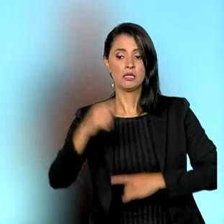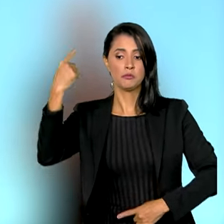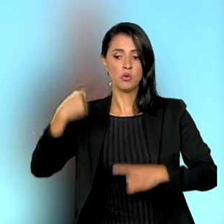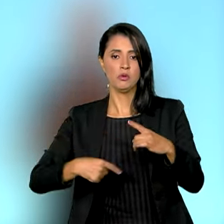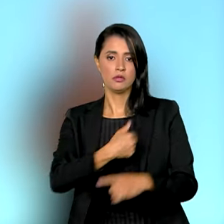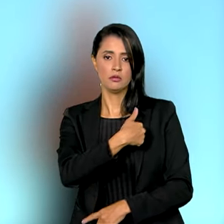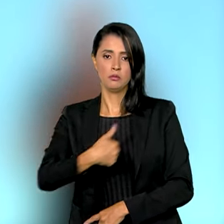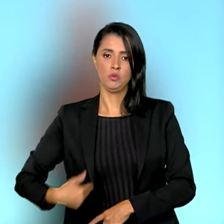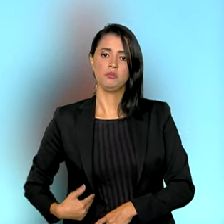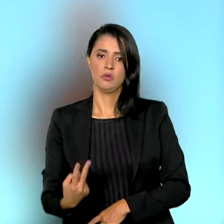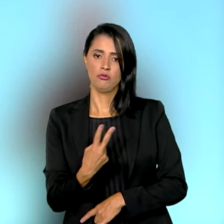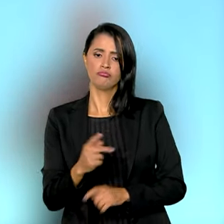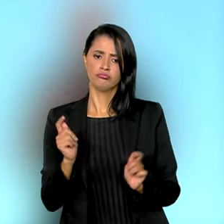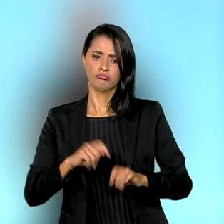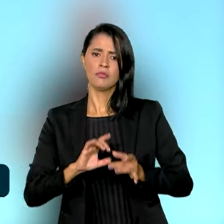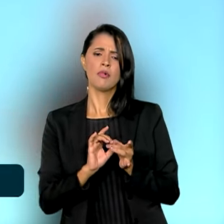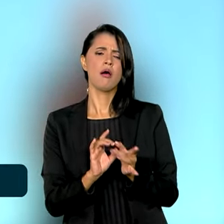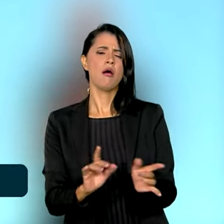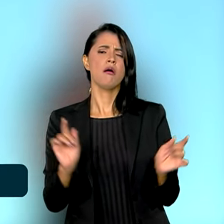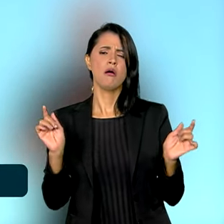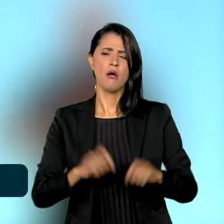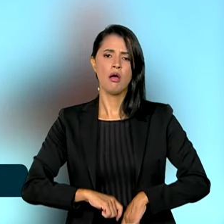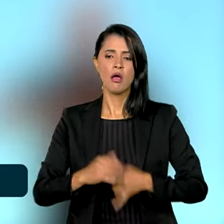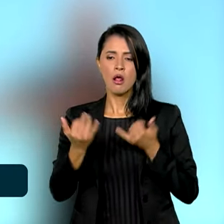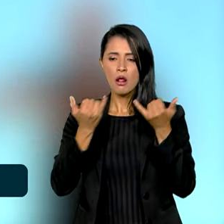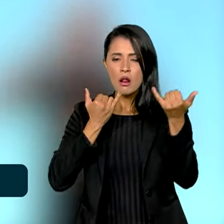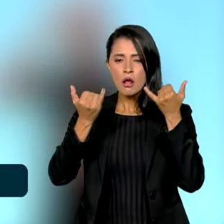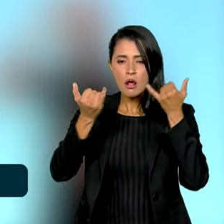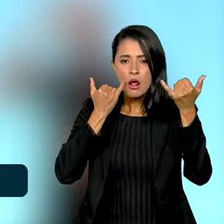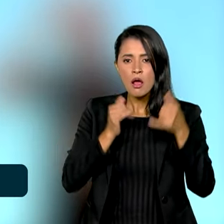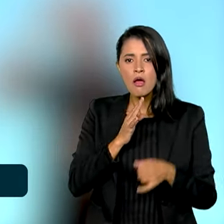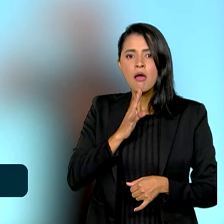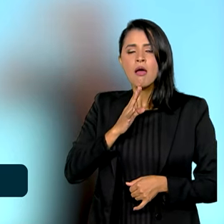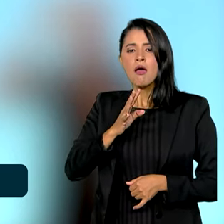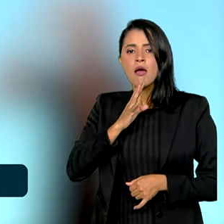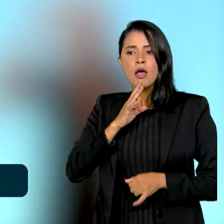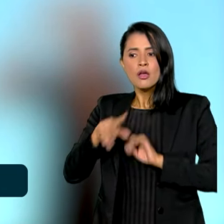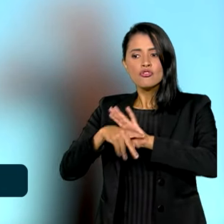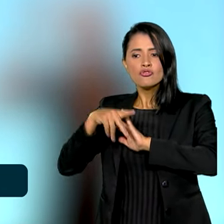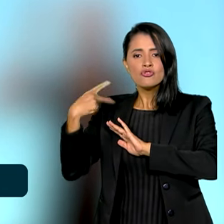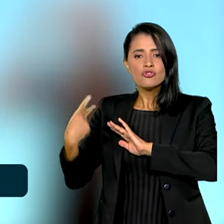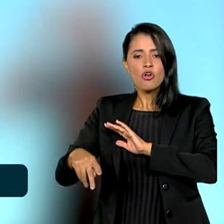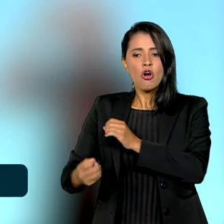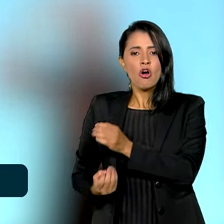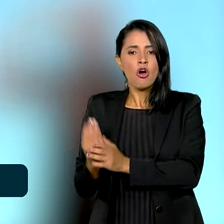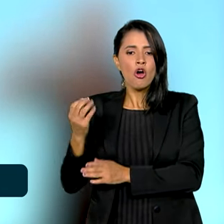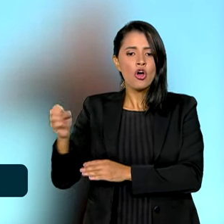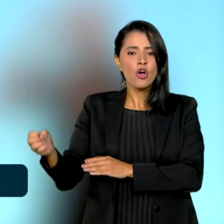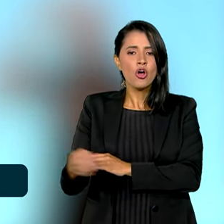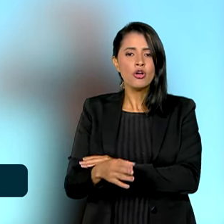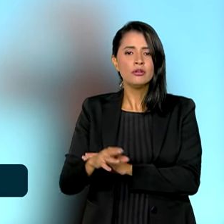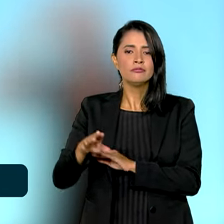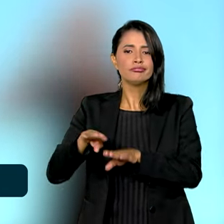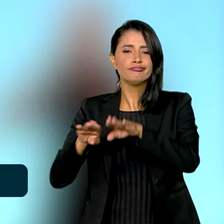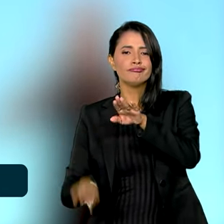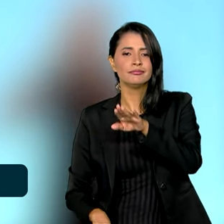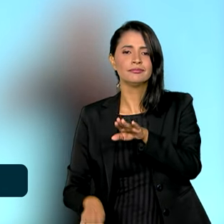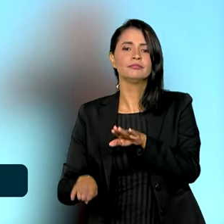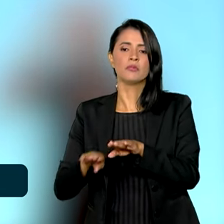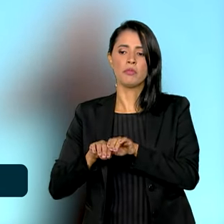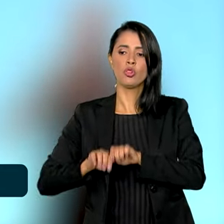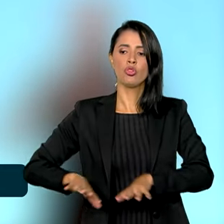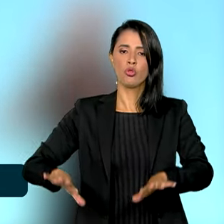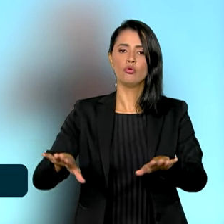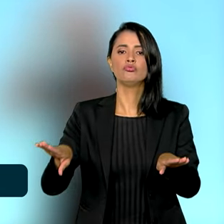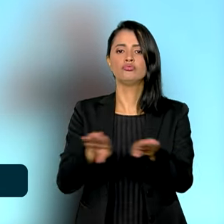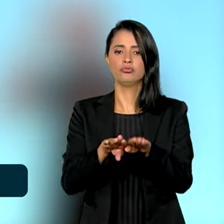públicas permitirem que o conhecimento não se torne ele mesmo um produtor de novas desigualdades. Daí